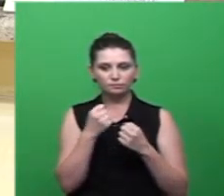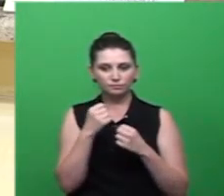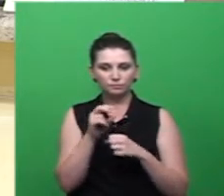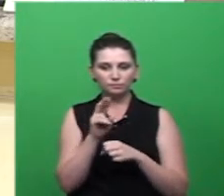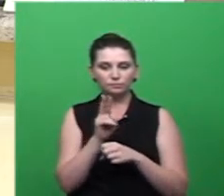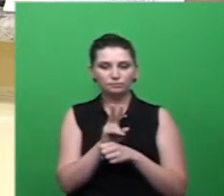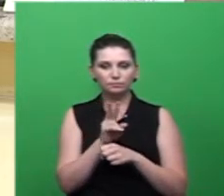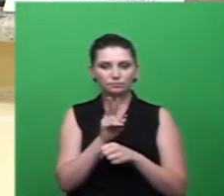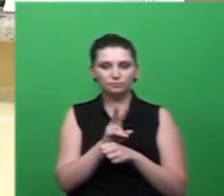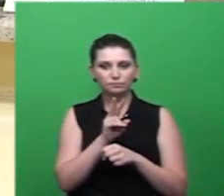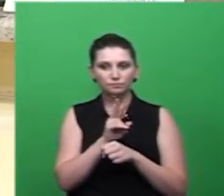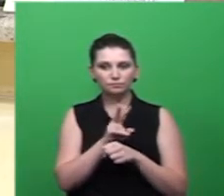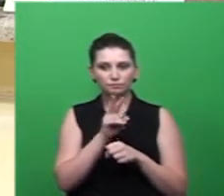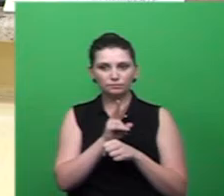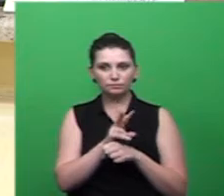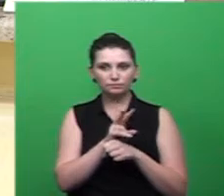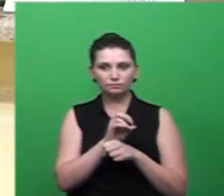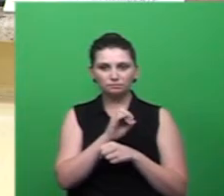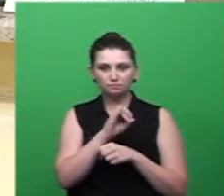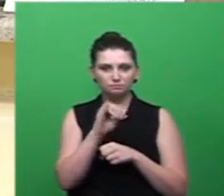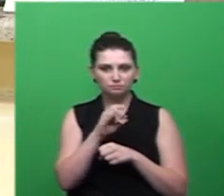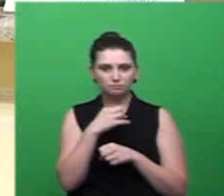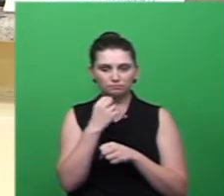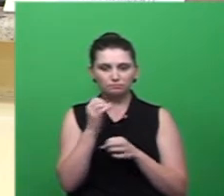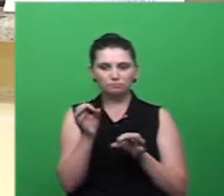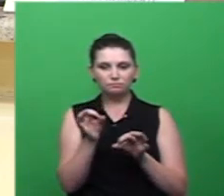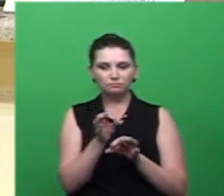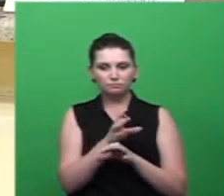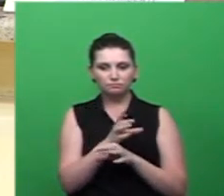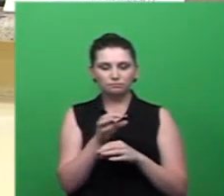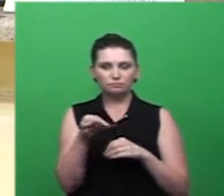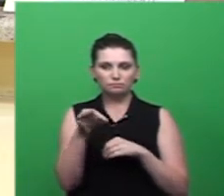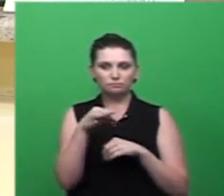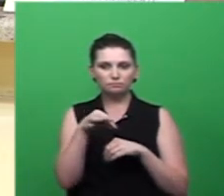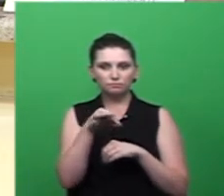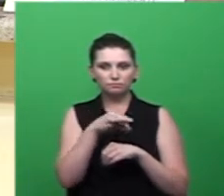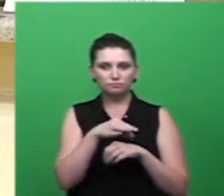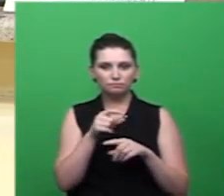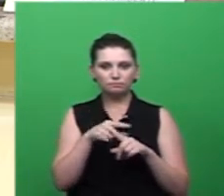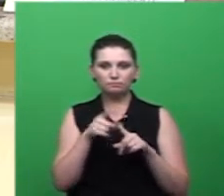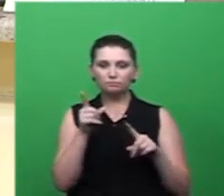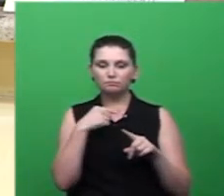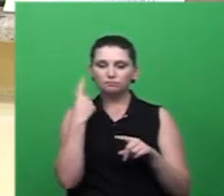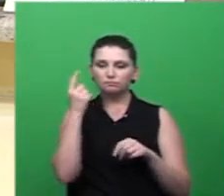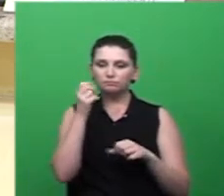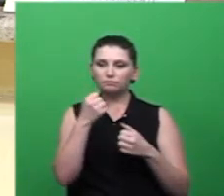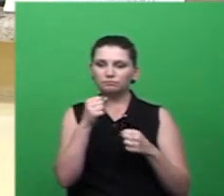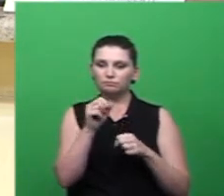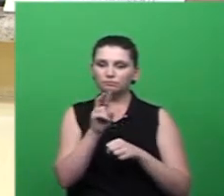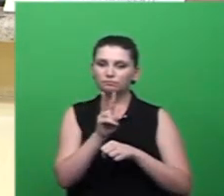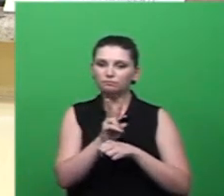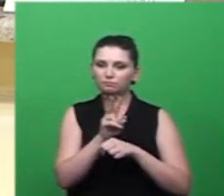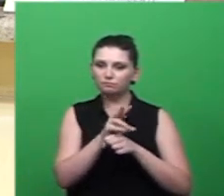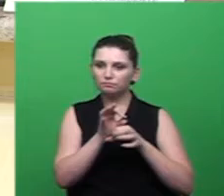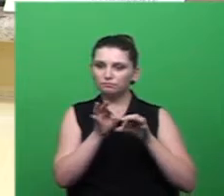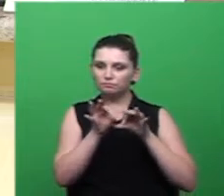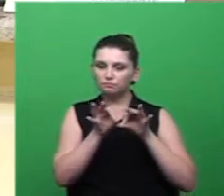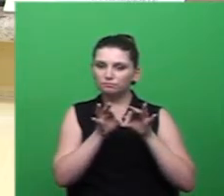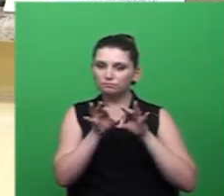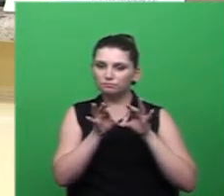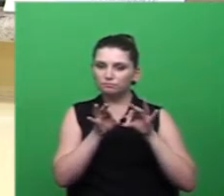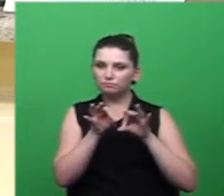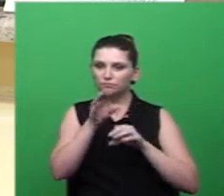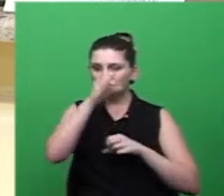mosquito. Nós não vamos acabar com o mosquito, mas nós vamos manter o controle e fazer com que Crisciuma continue